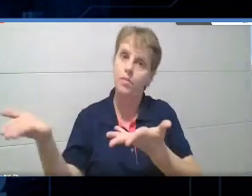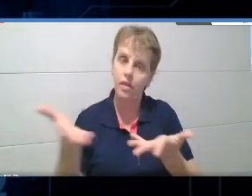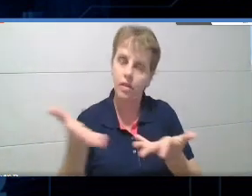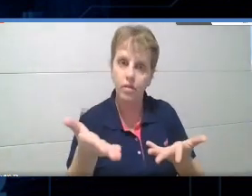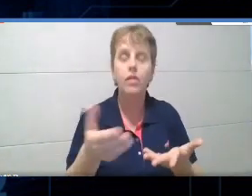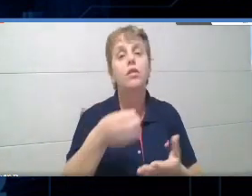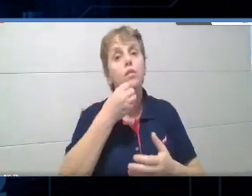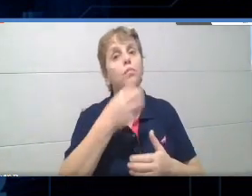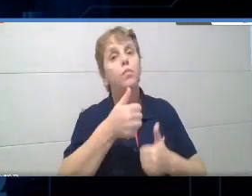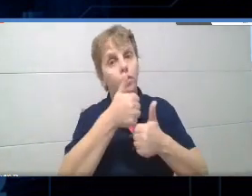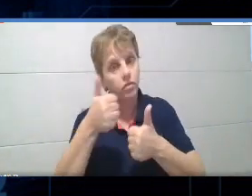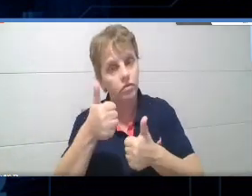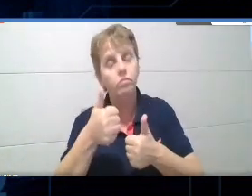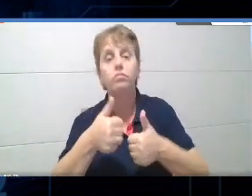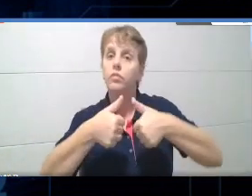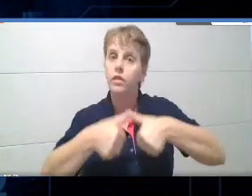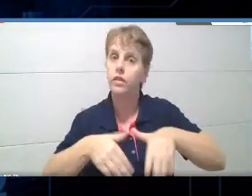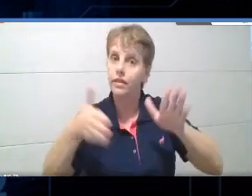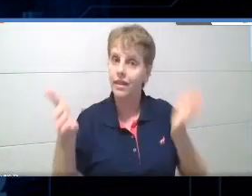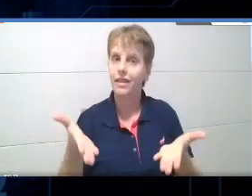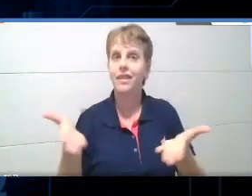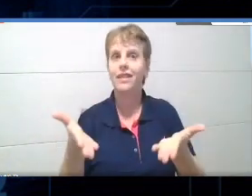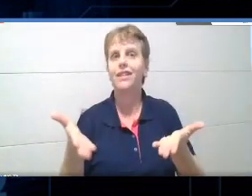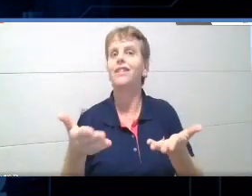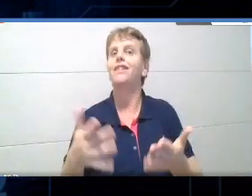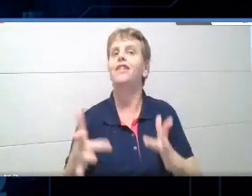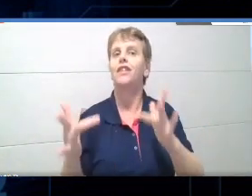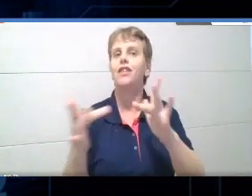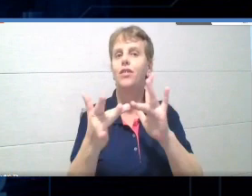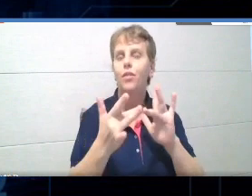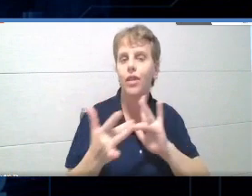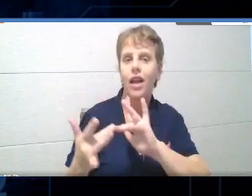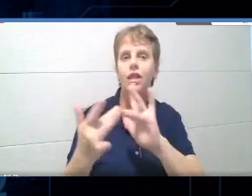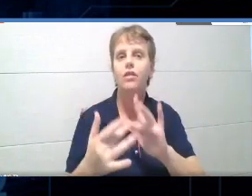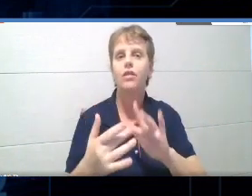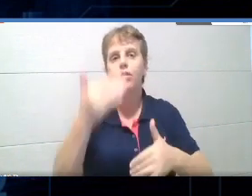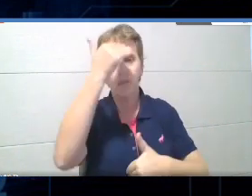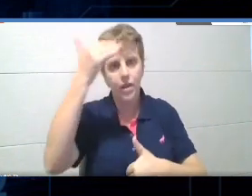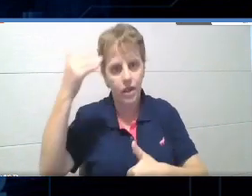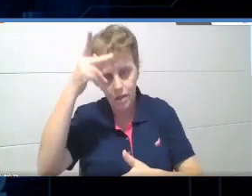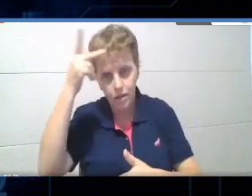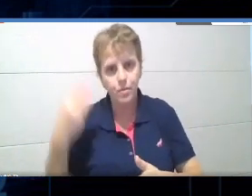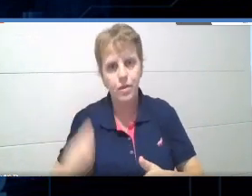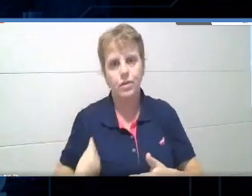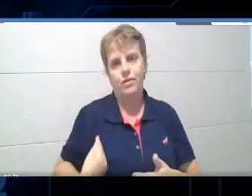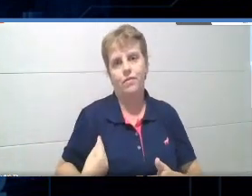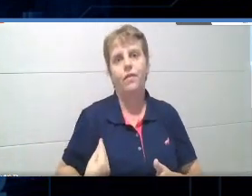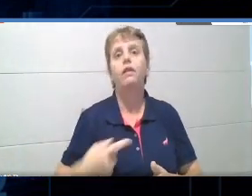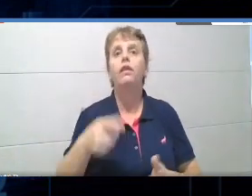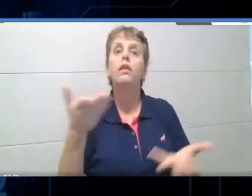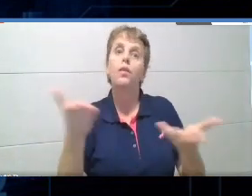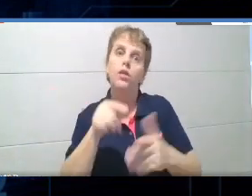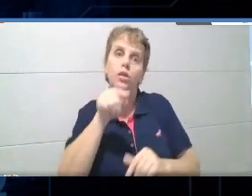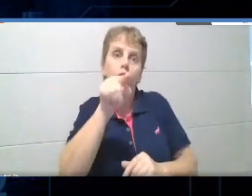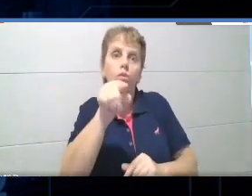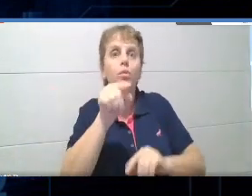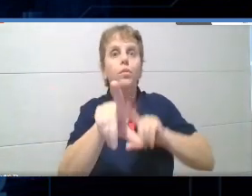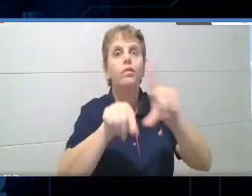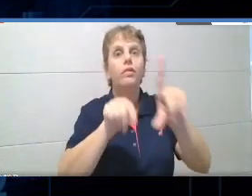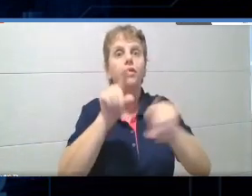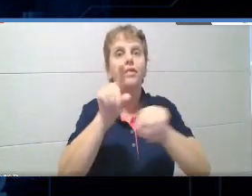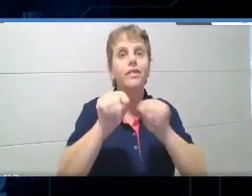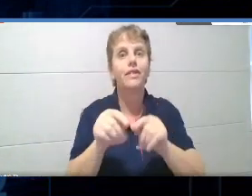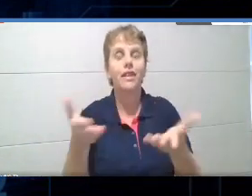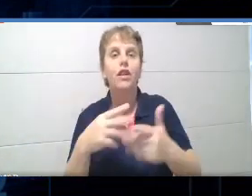muito bom estar aqui com vocês, obrigada pela presença, obrigada por você escolher esse momento de estar